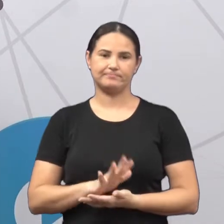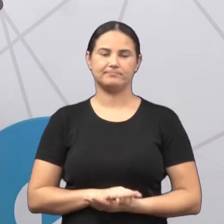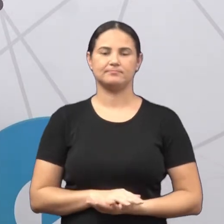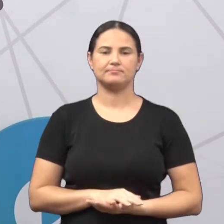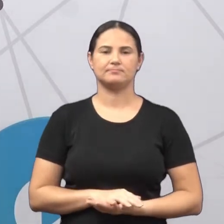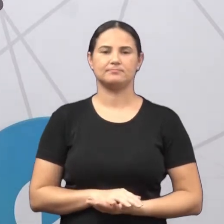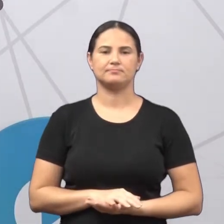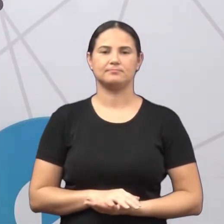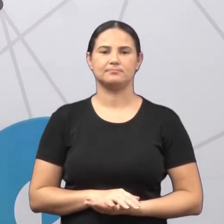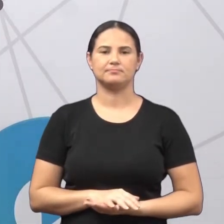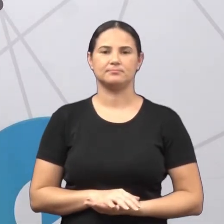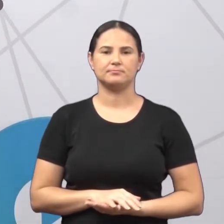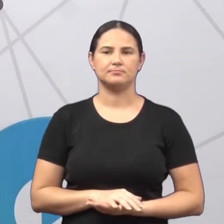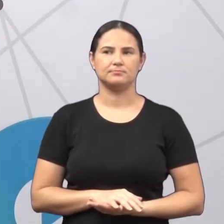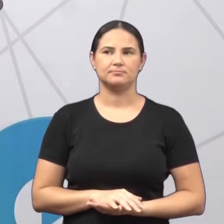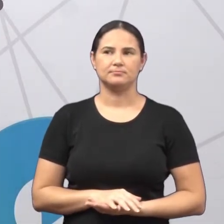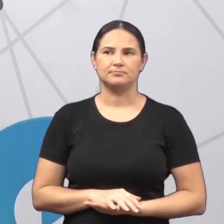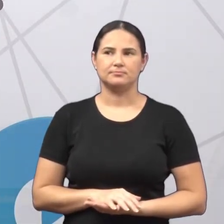Até aí?